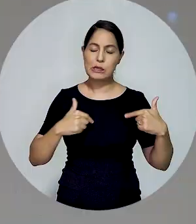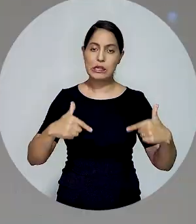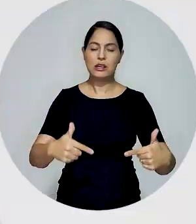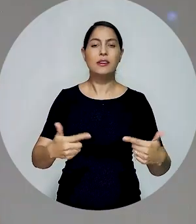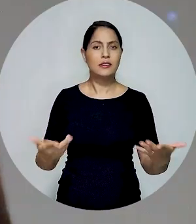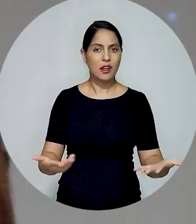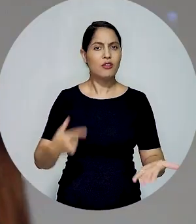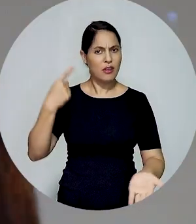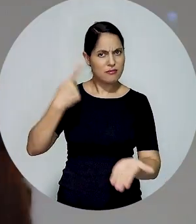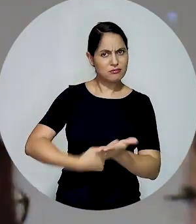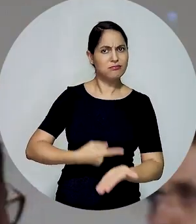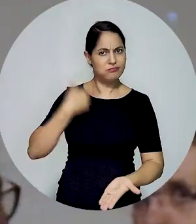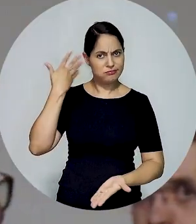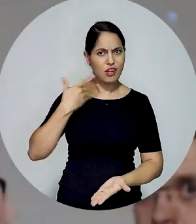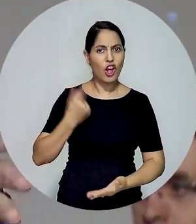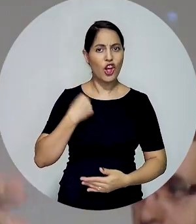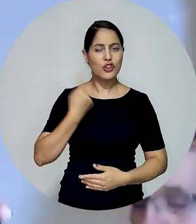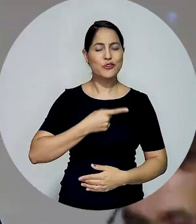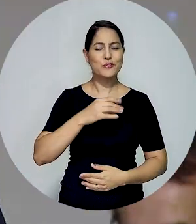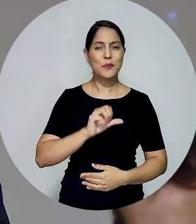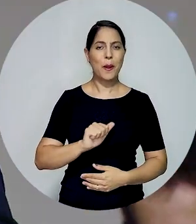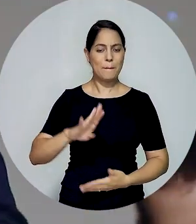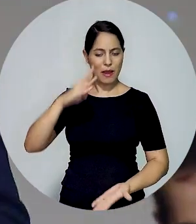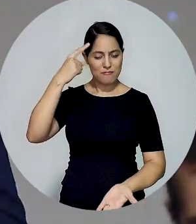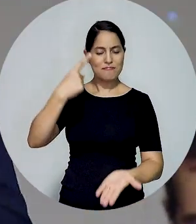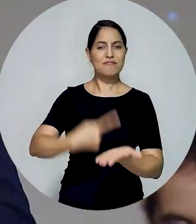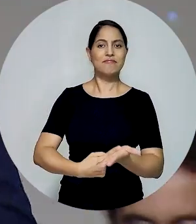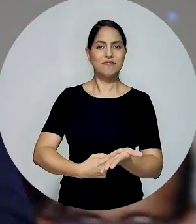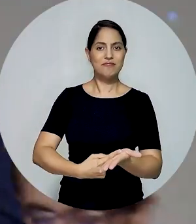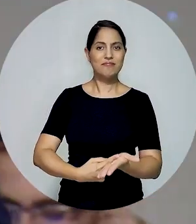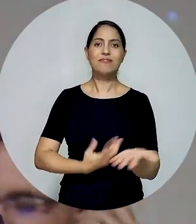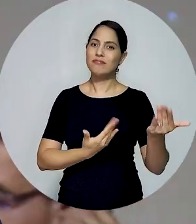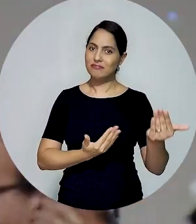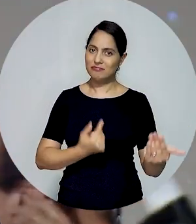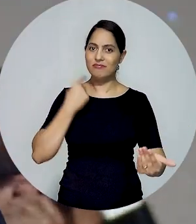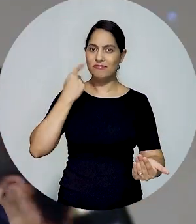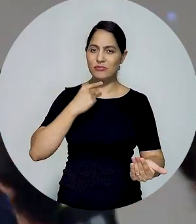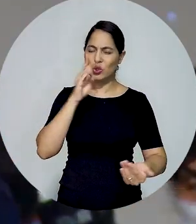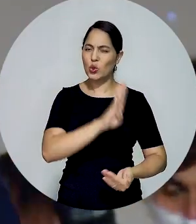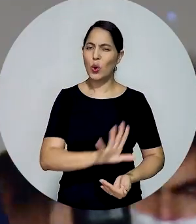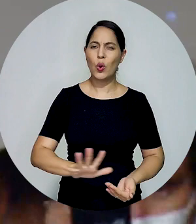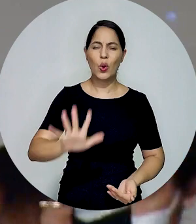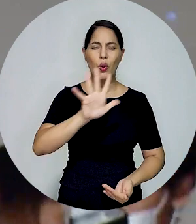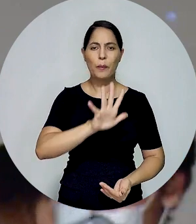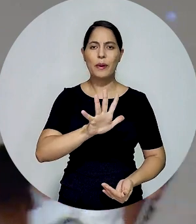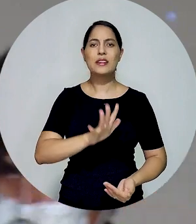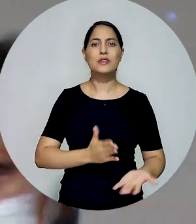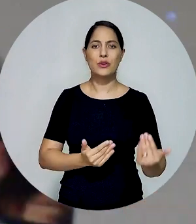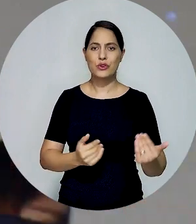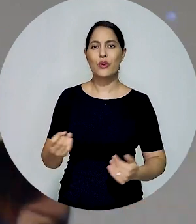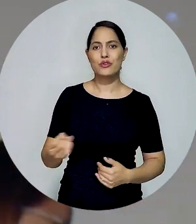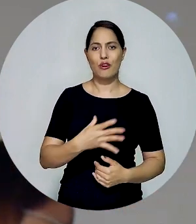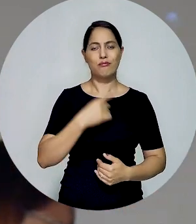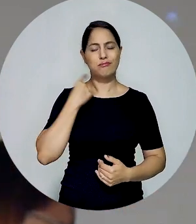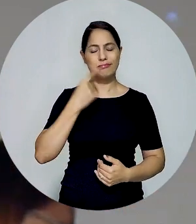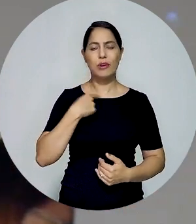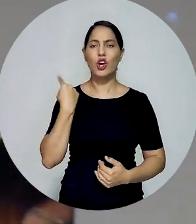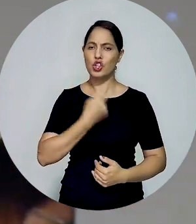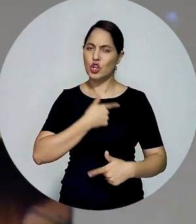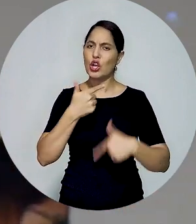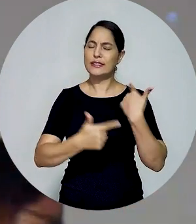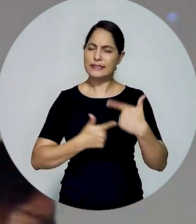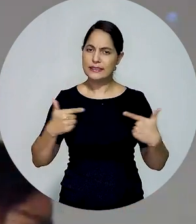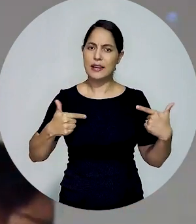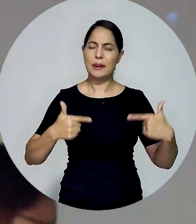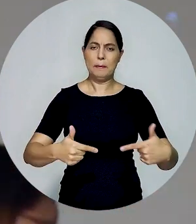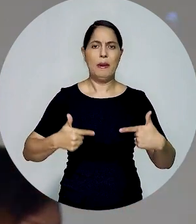brasileira. Aderindo a esses discursos, reafirmo o compromisso do Conselho Federal da Ordem com a jovem advocacia brasileira, dizendo que temos feito